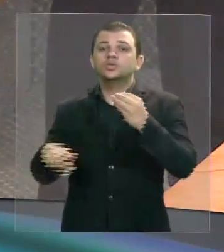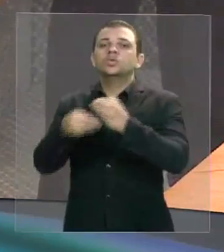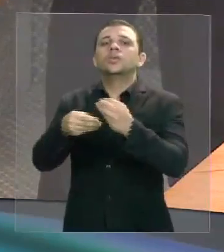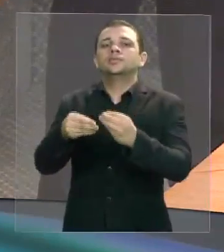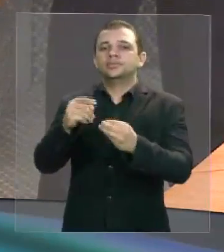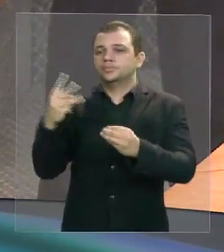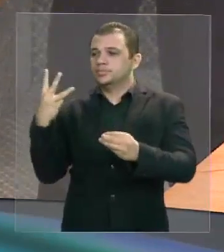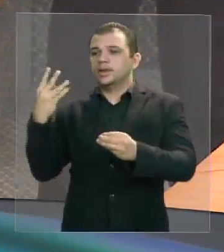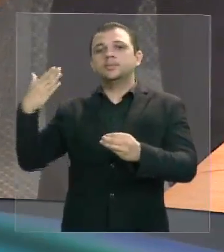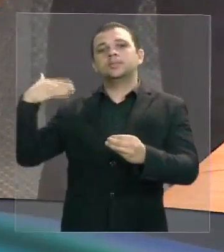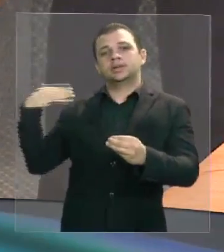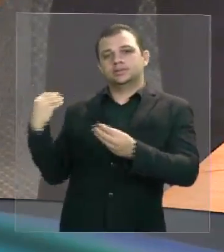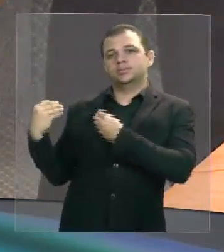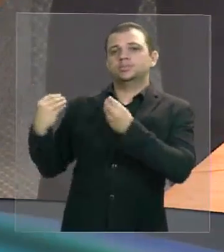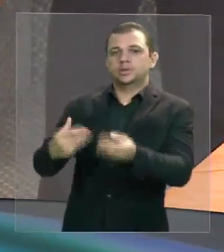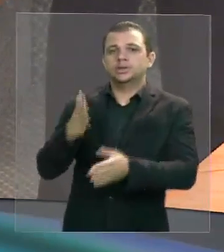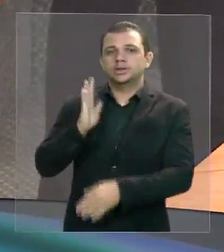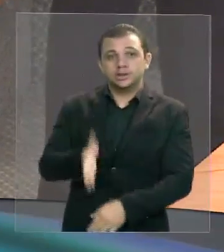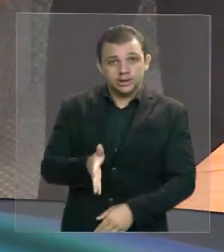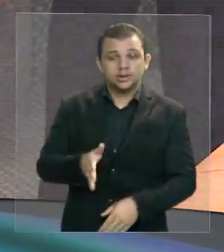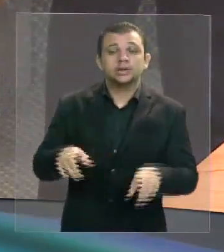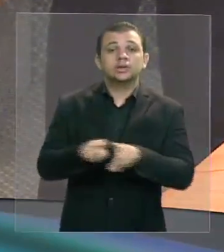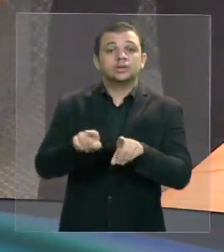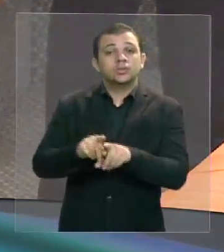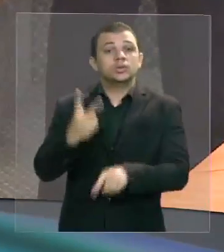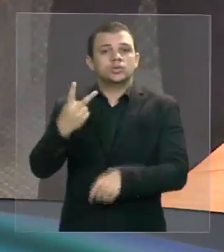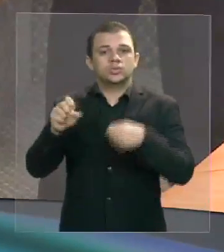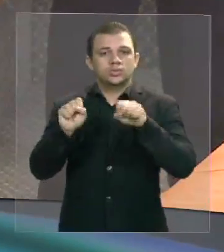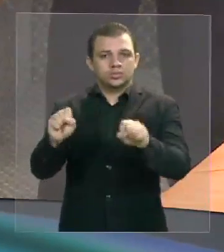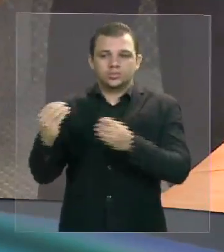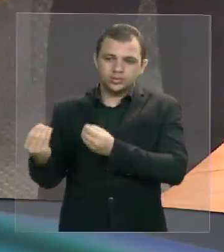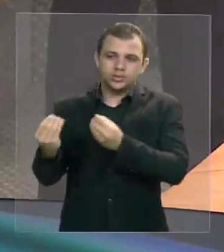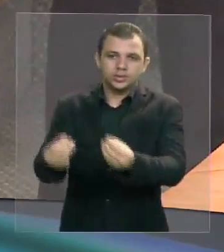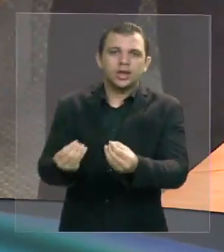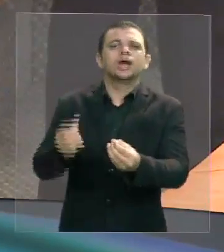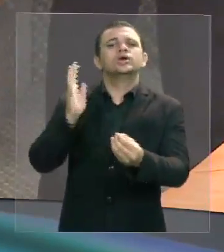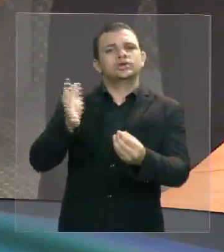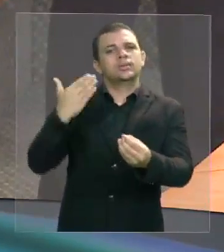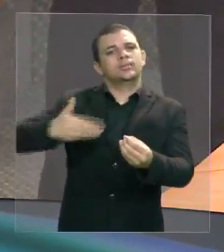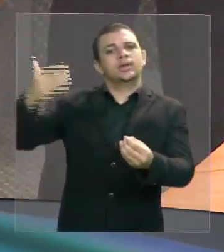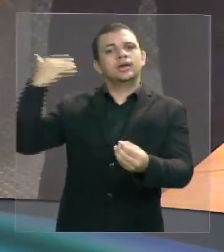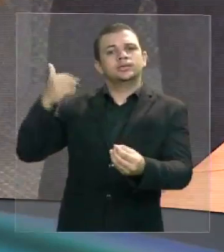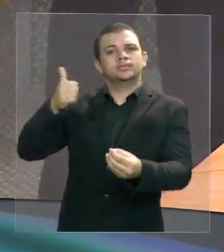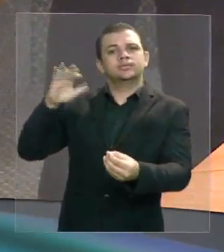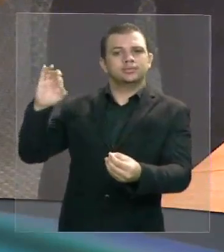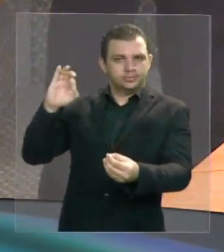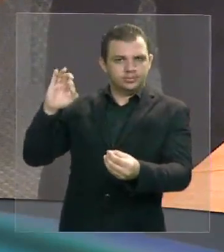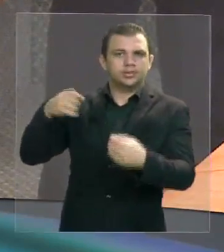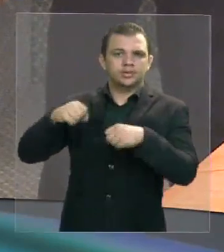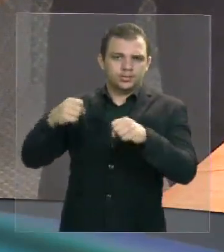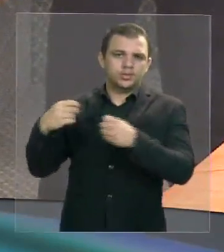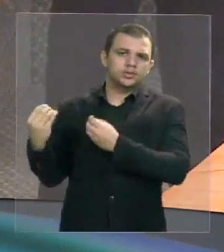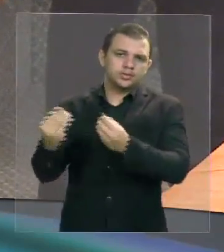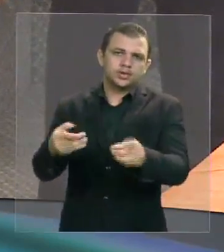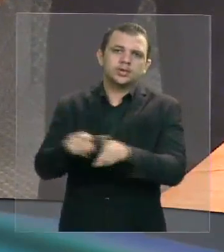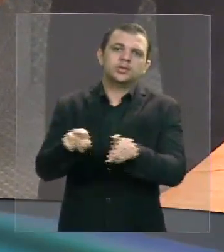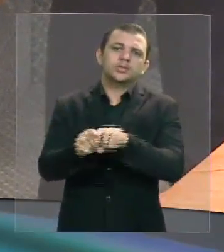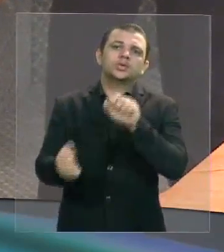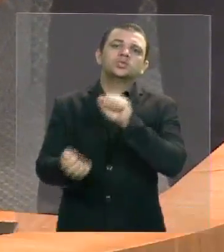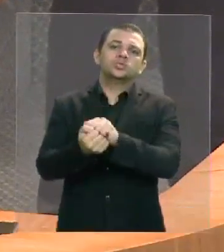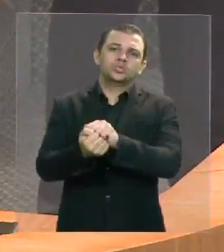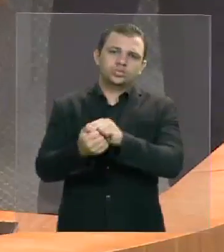e também com mais duas motocicletas que se somam com mais dez motocicletas em parceria com o município de Timon e sem